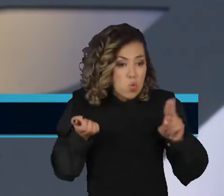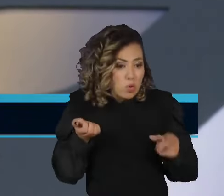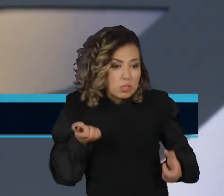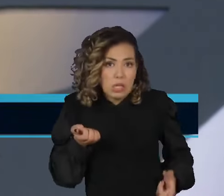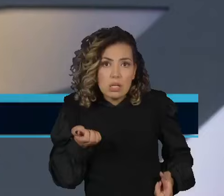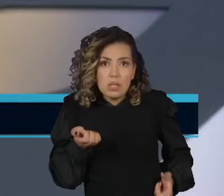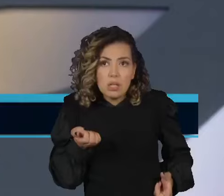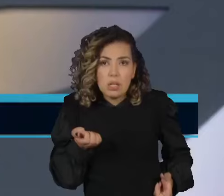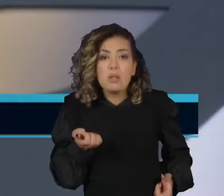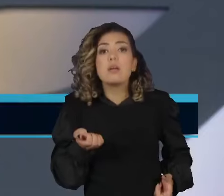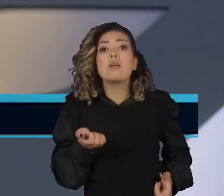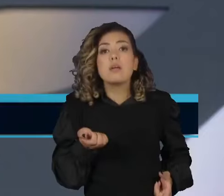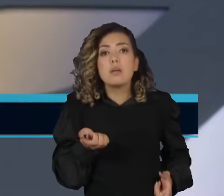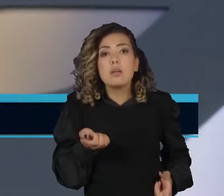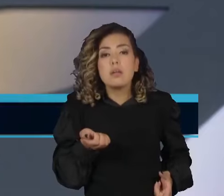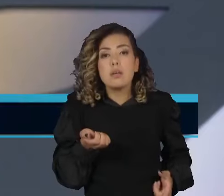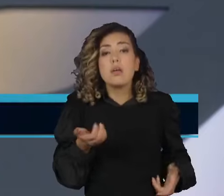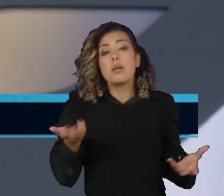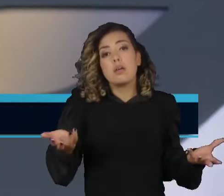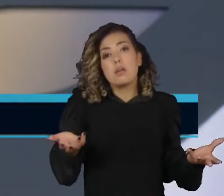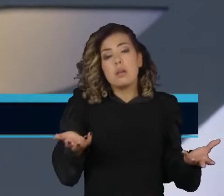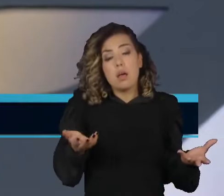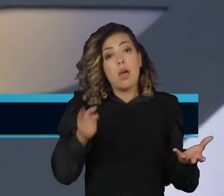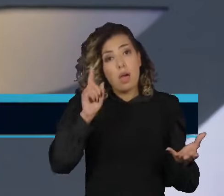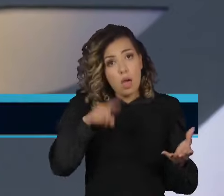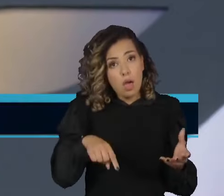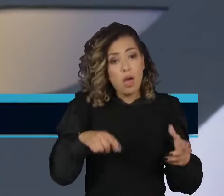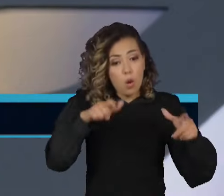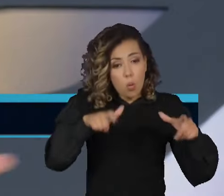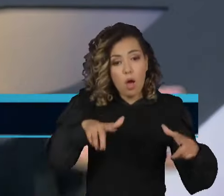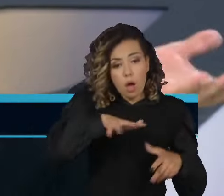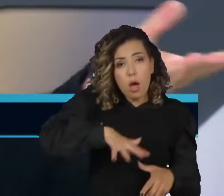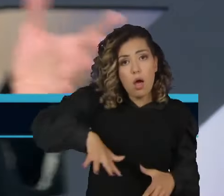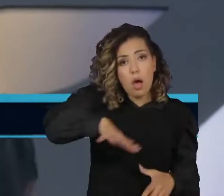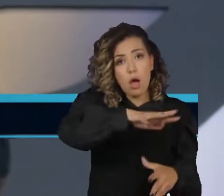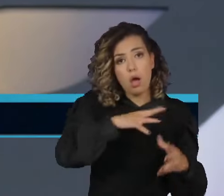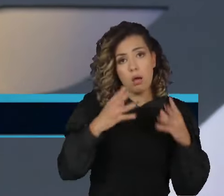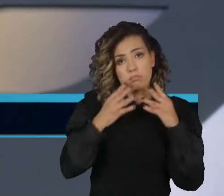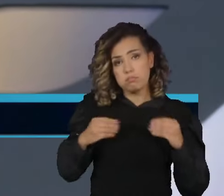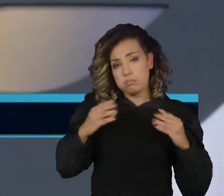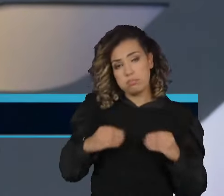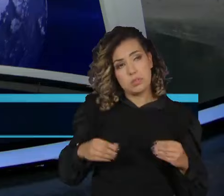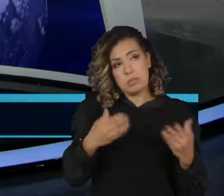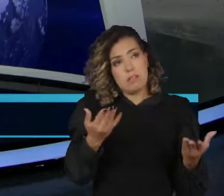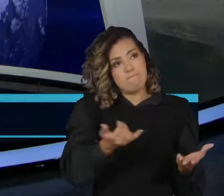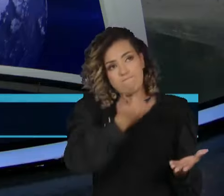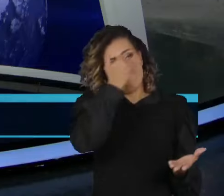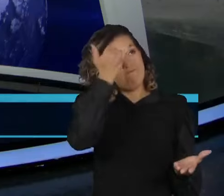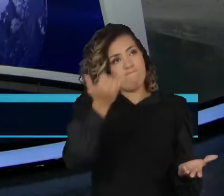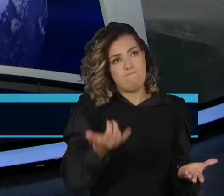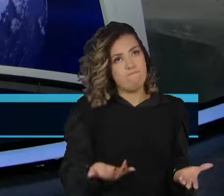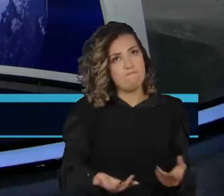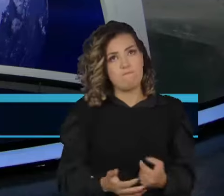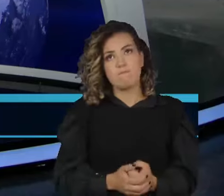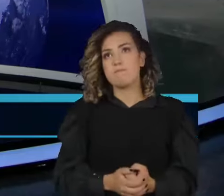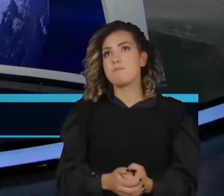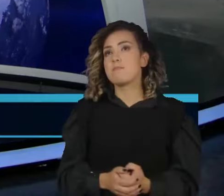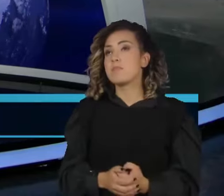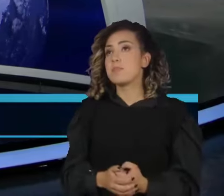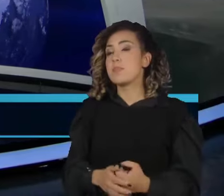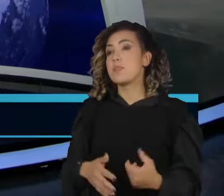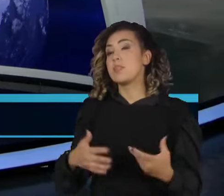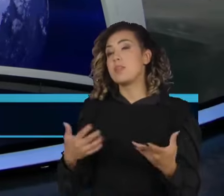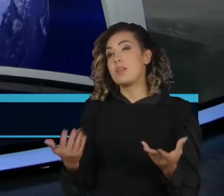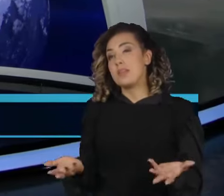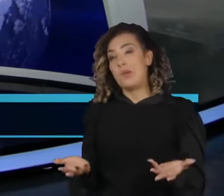então alguém que devia estar circulando dentro do Hezbollah. E foi isso. Marcos. Então, Karen, nós